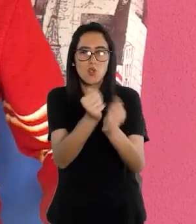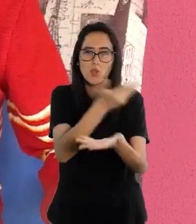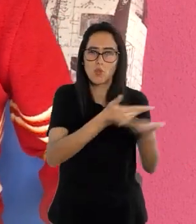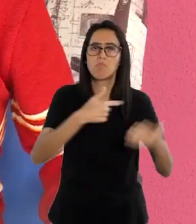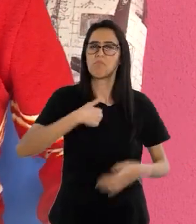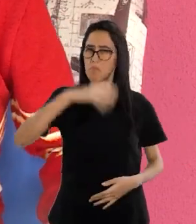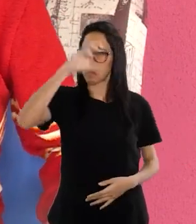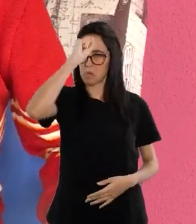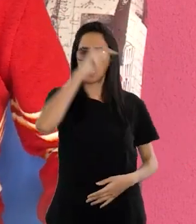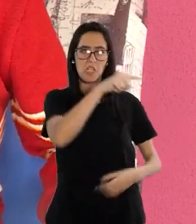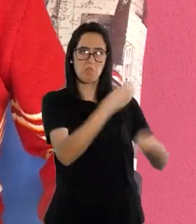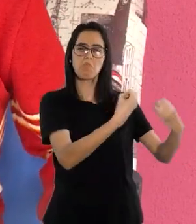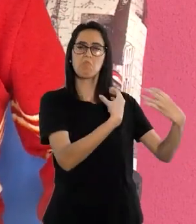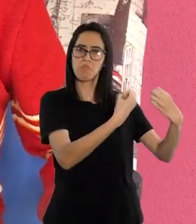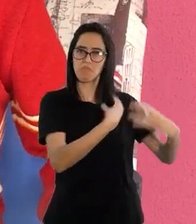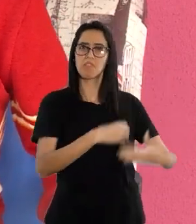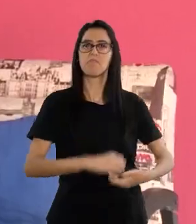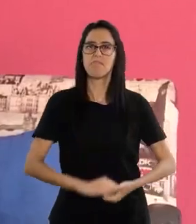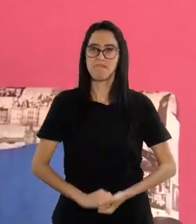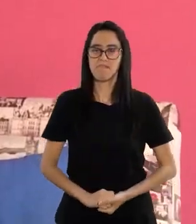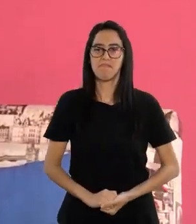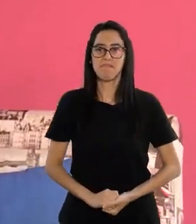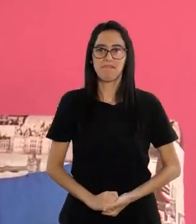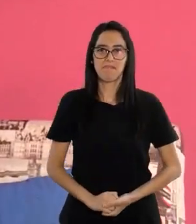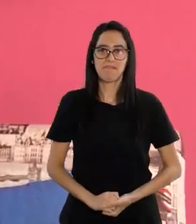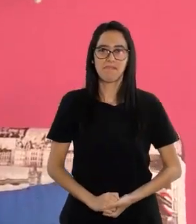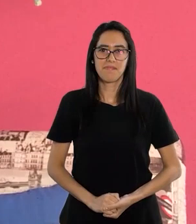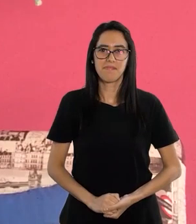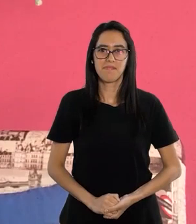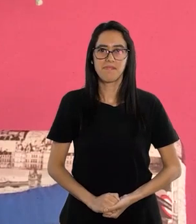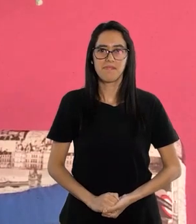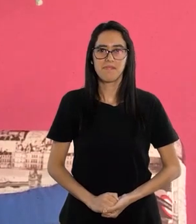aprendi muito dela. Eu aprendi muito.